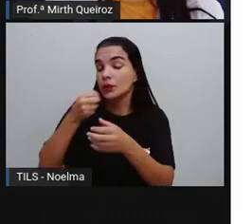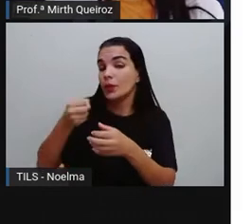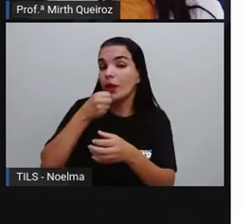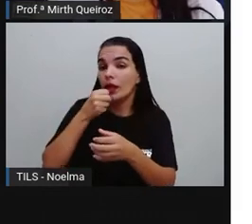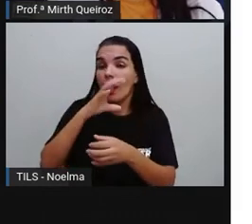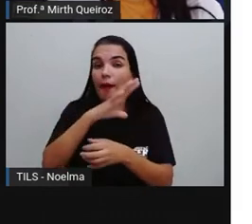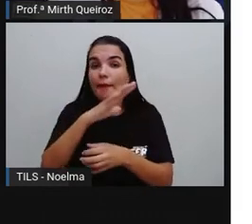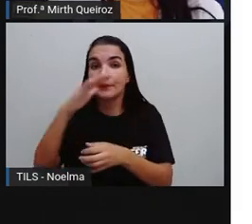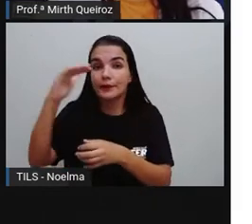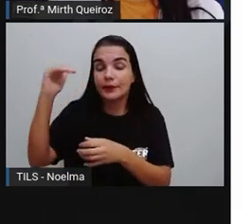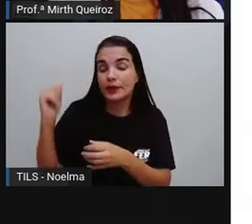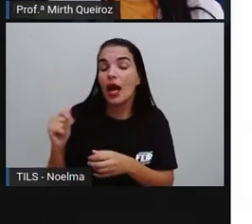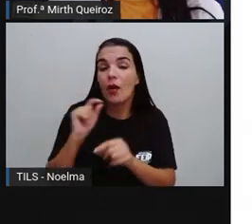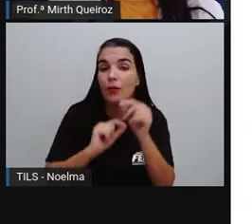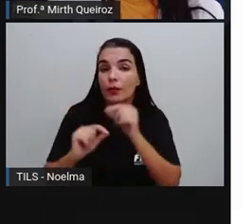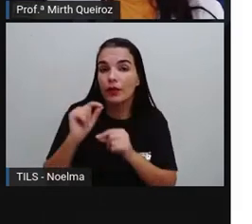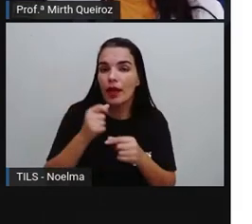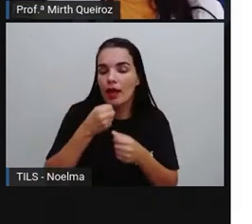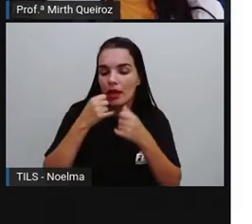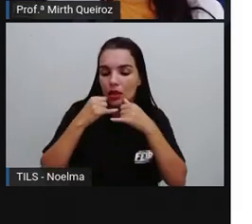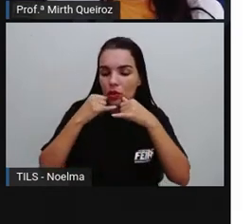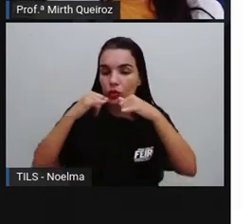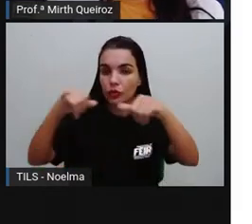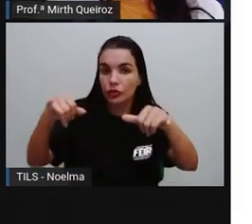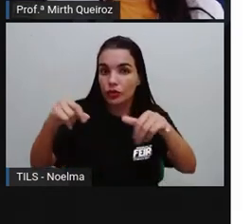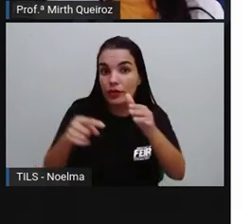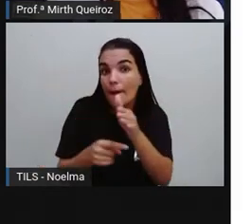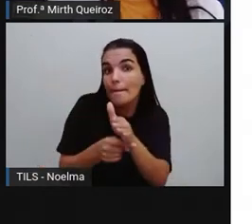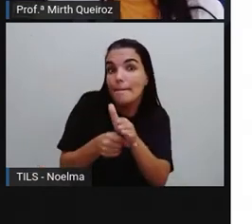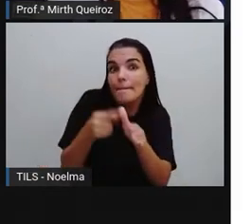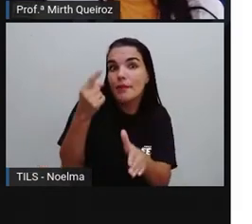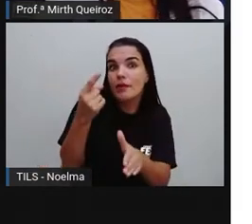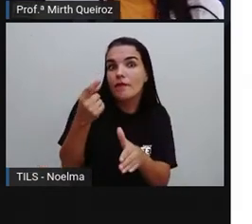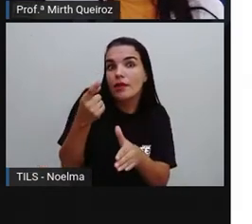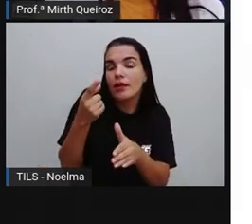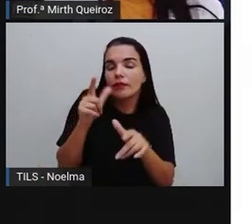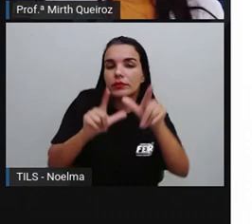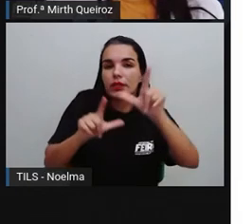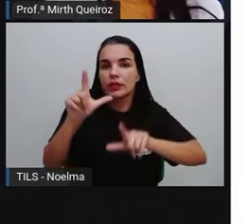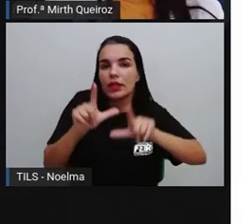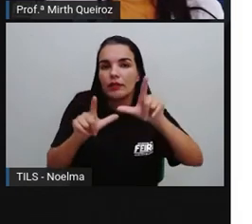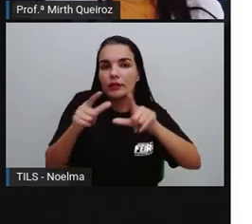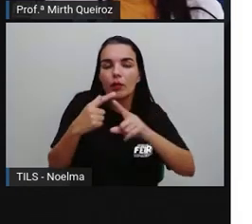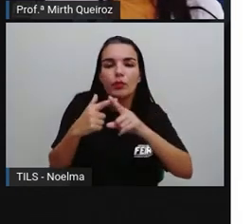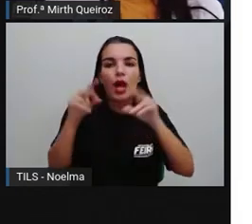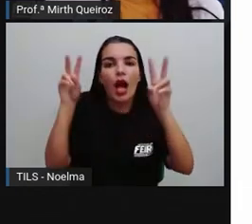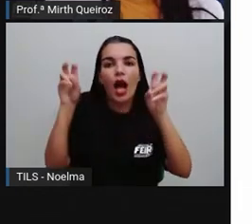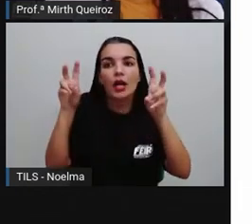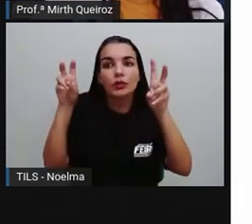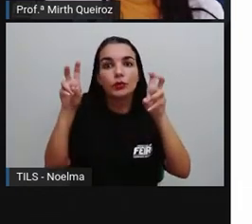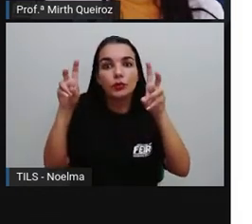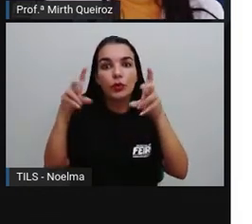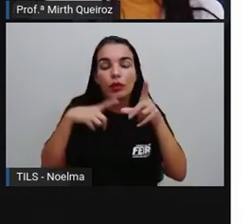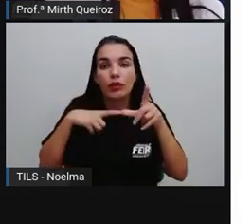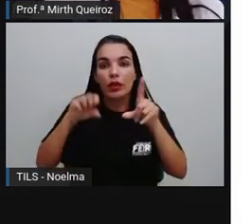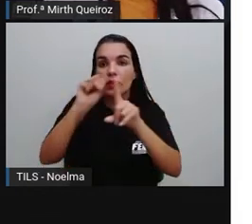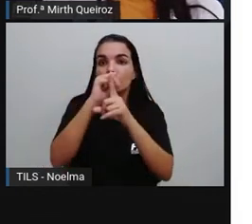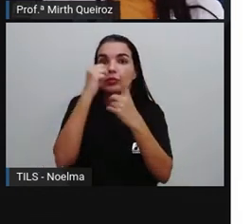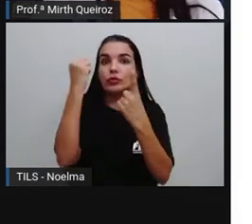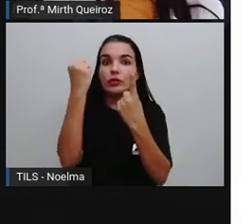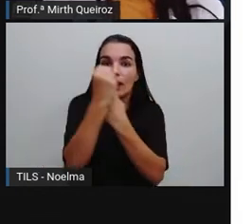buscar por notícias que sejam inéditas, né? Por coisas, assuntos que tenham relevância social.